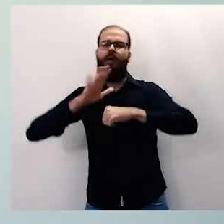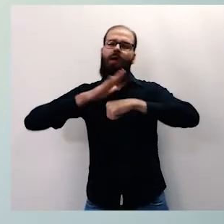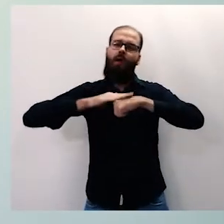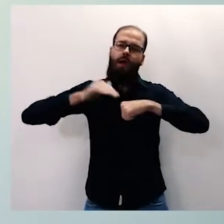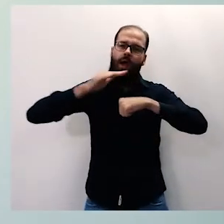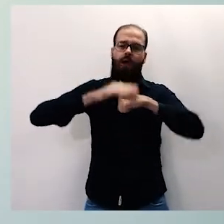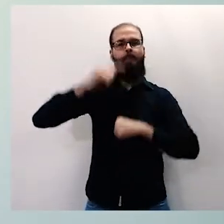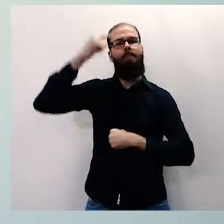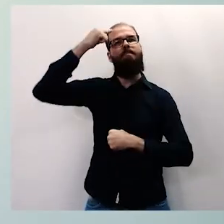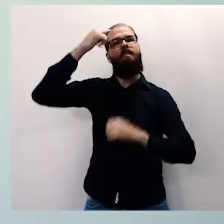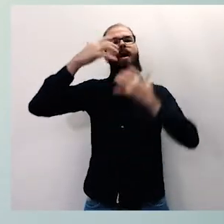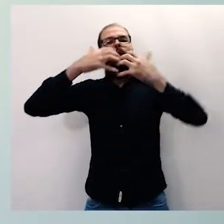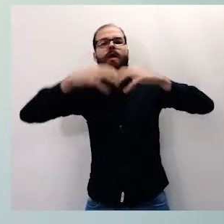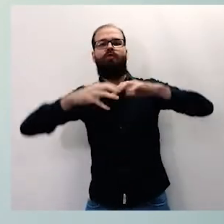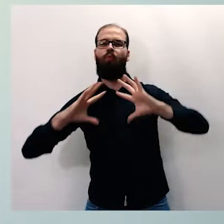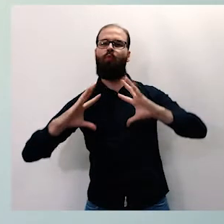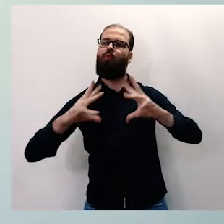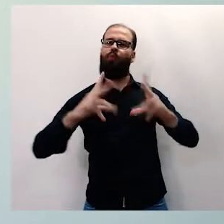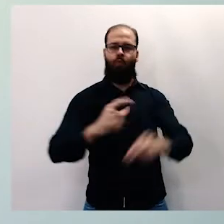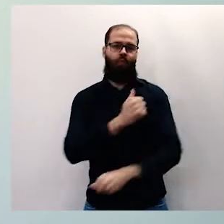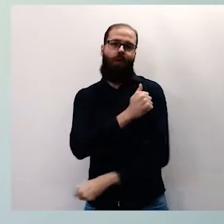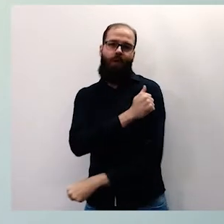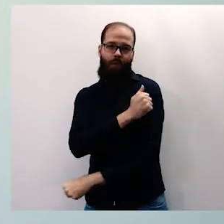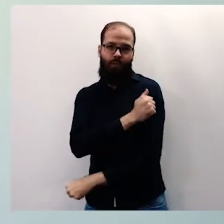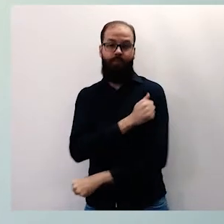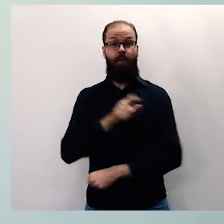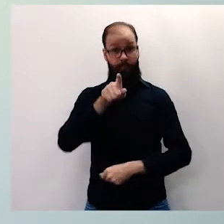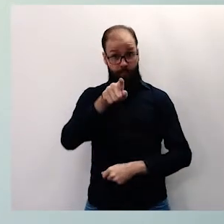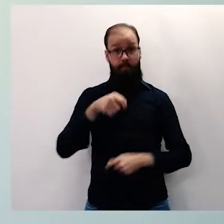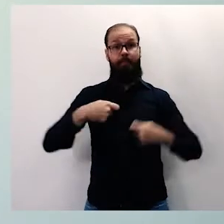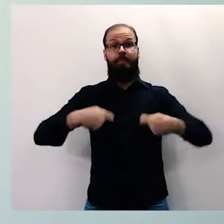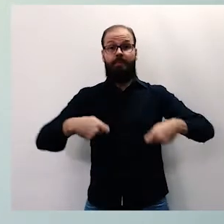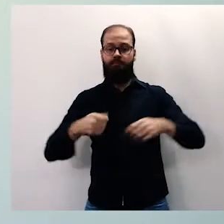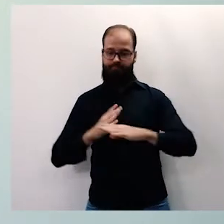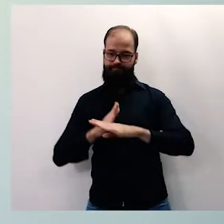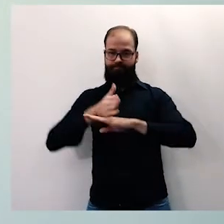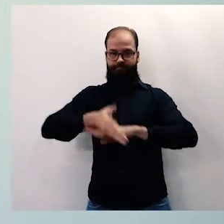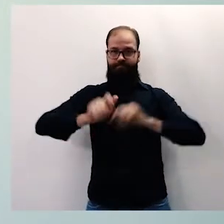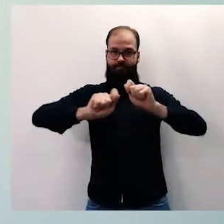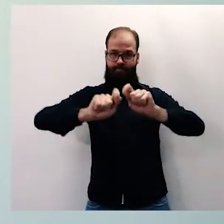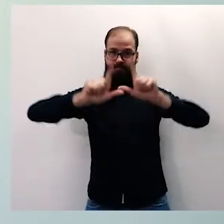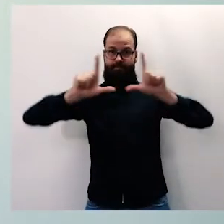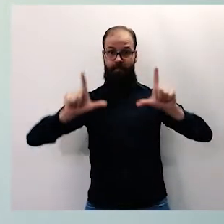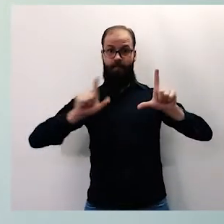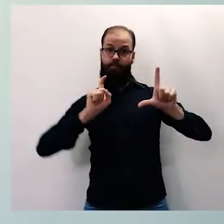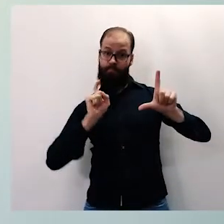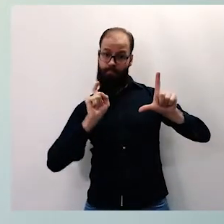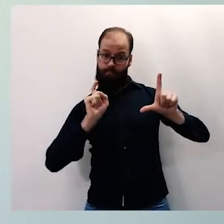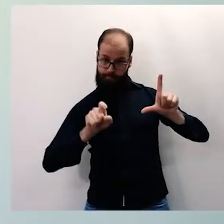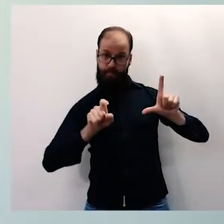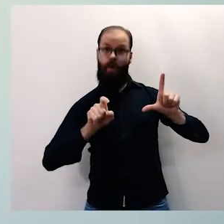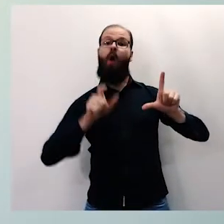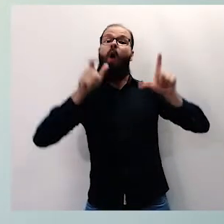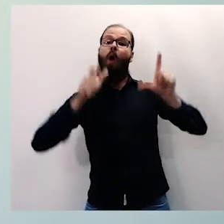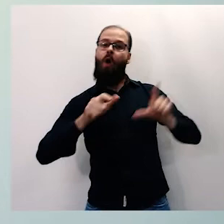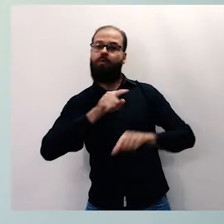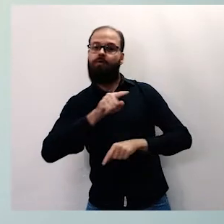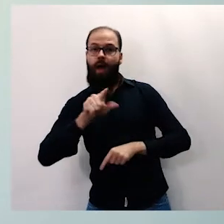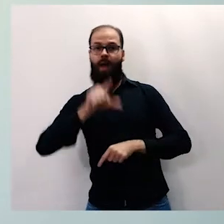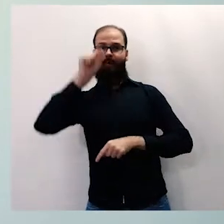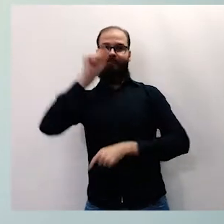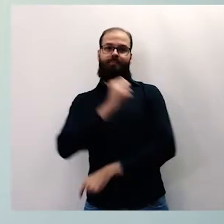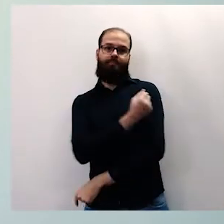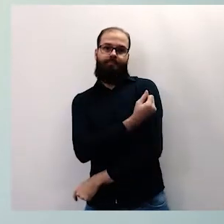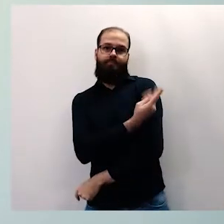pensando em todos os nossos educandos. Basta que você acesse o conteúdo das atividades clicando no botão